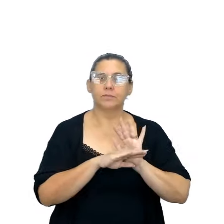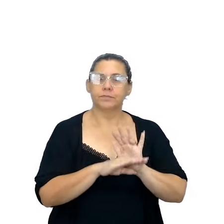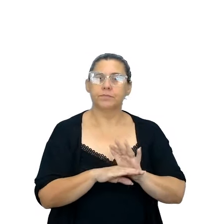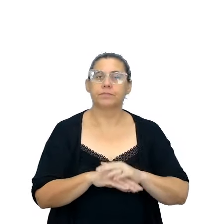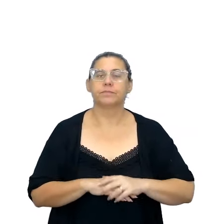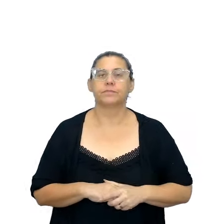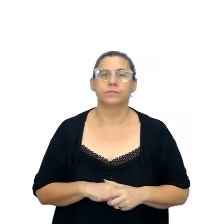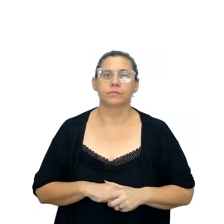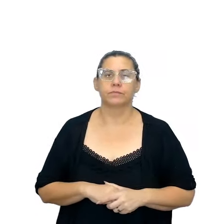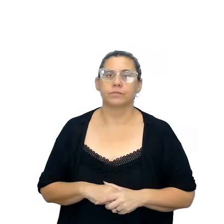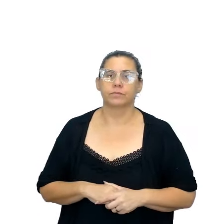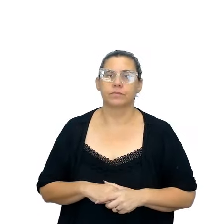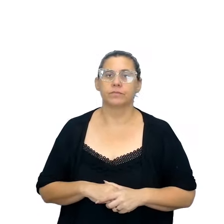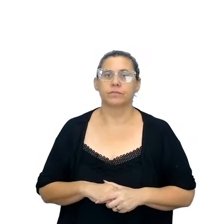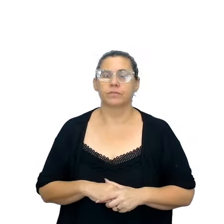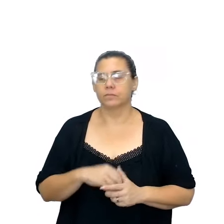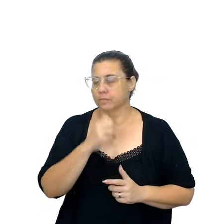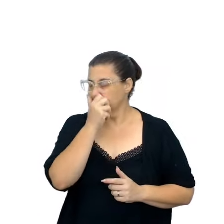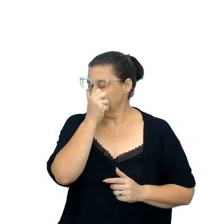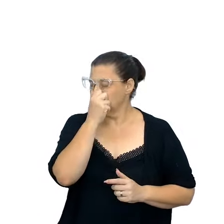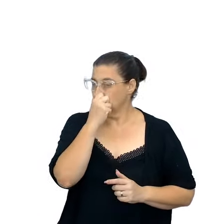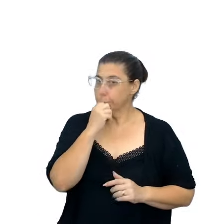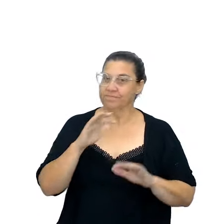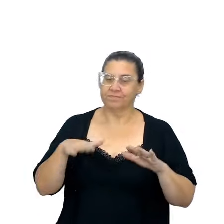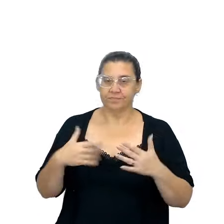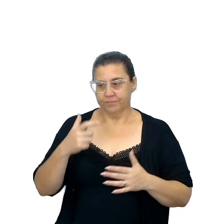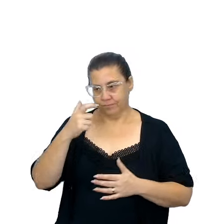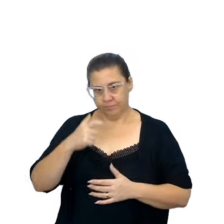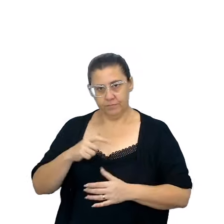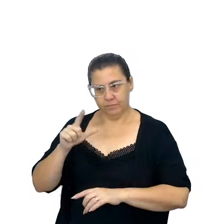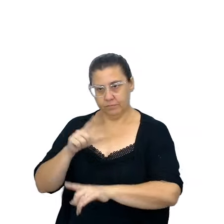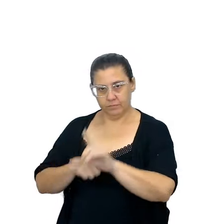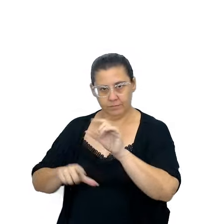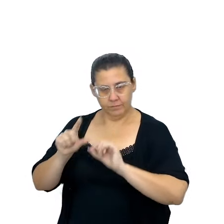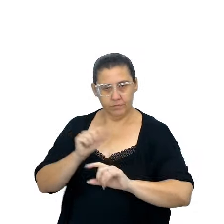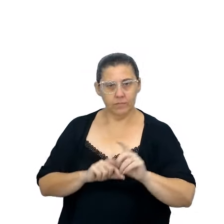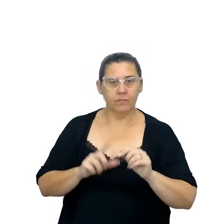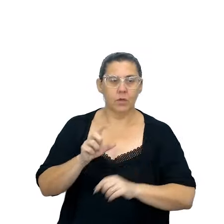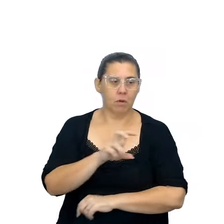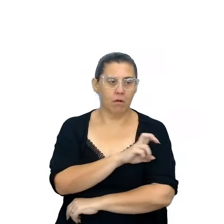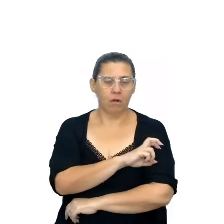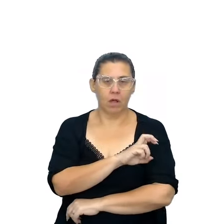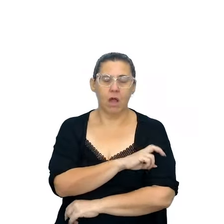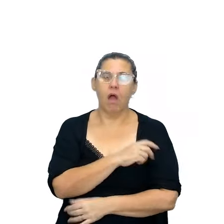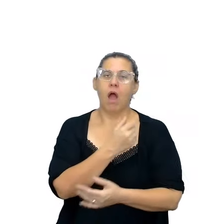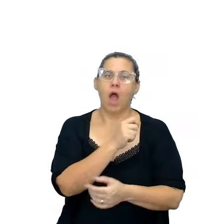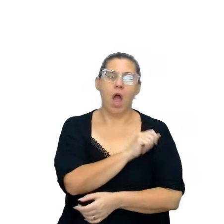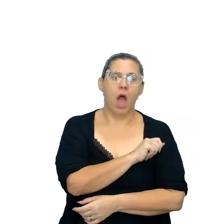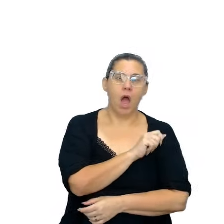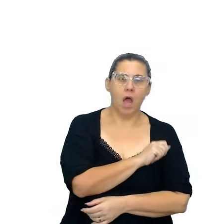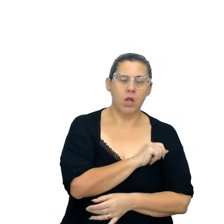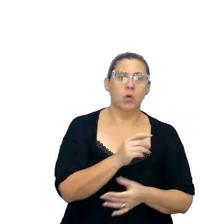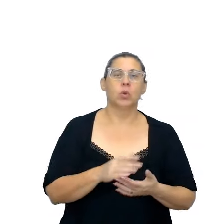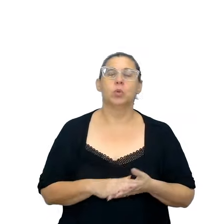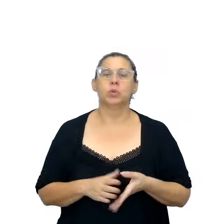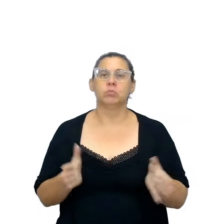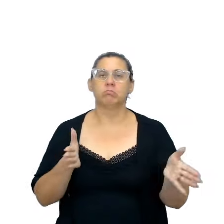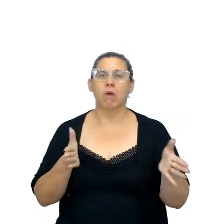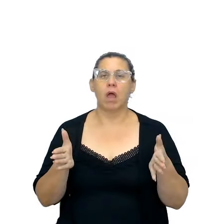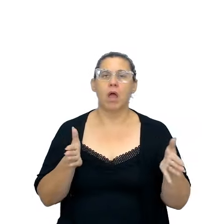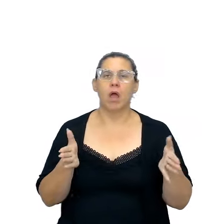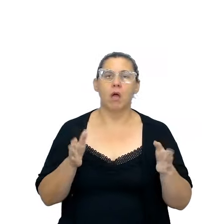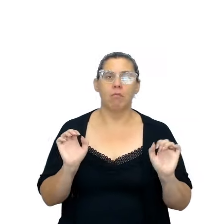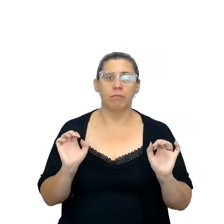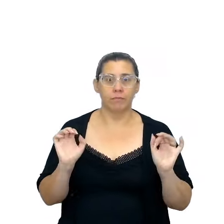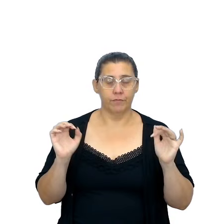de, de, quando eu lecionava, e aí era para uma, uma quinta série, que os estudantes estavam em plena época de, de